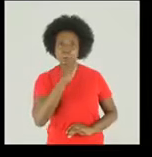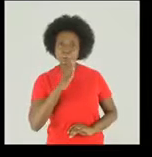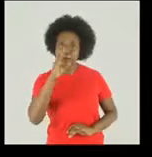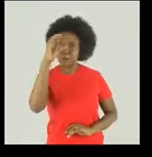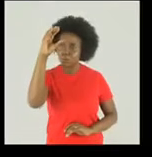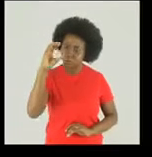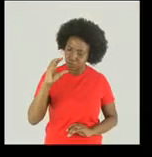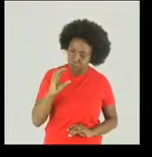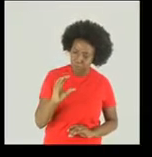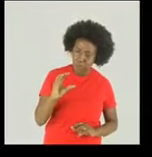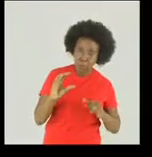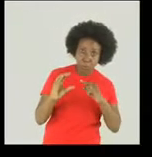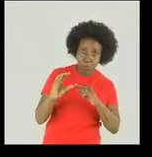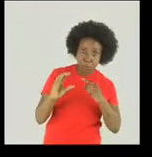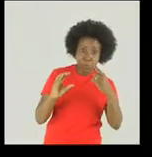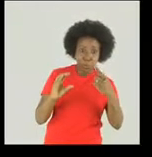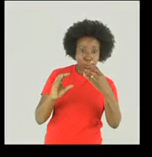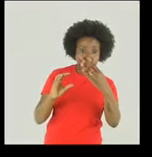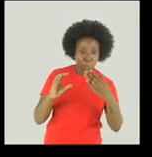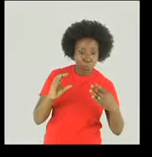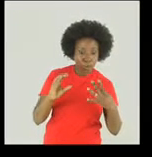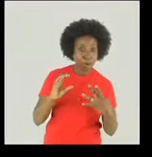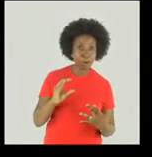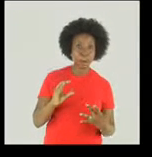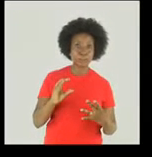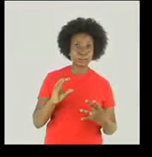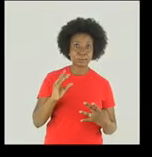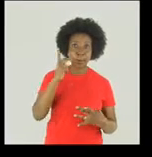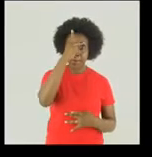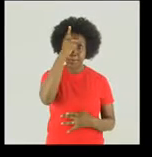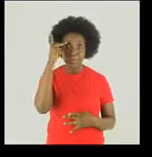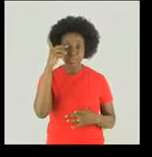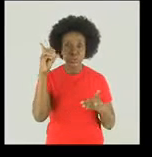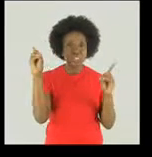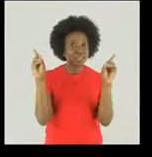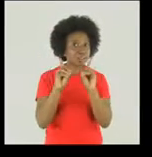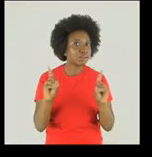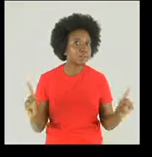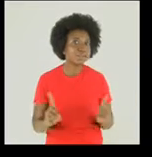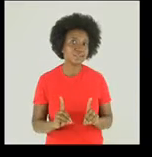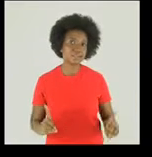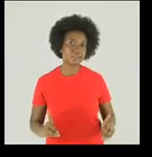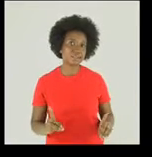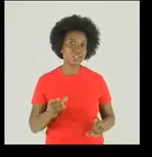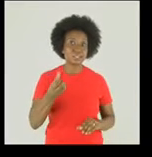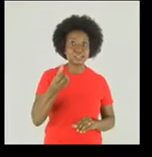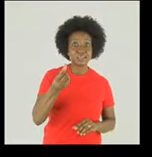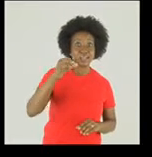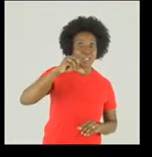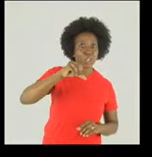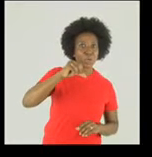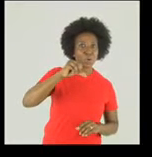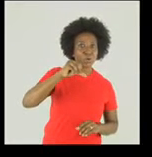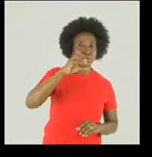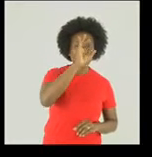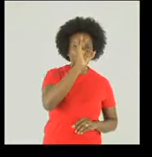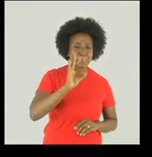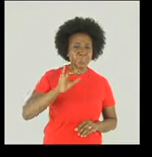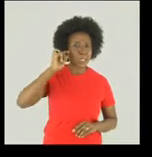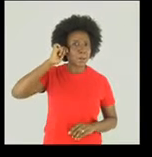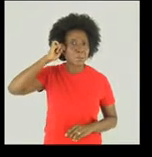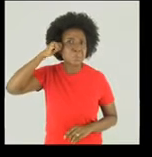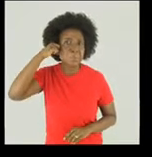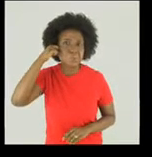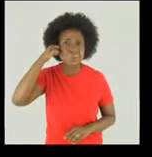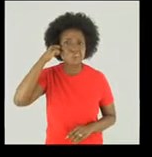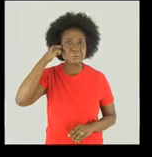O Brasil tem um quarto de pessoas com deficiência. Nesse um quarto, 69% é preto. A